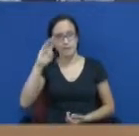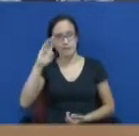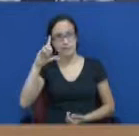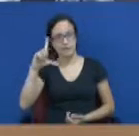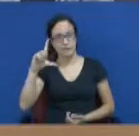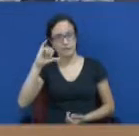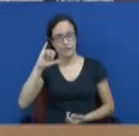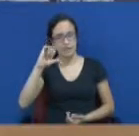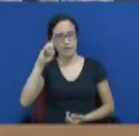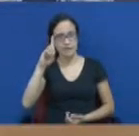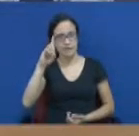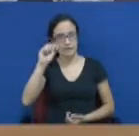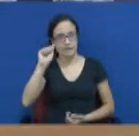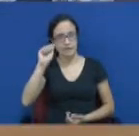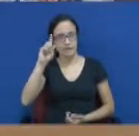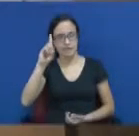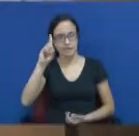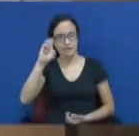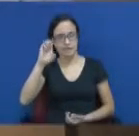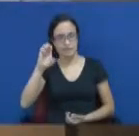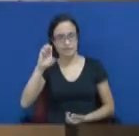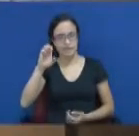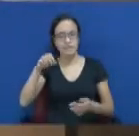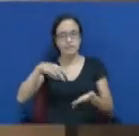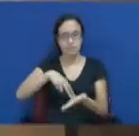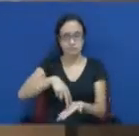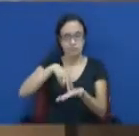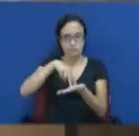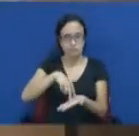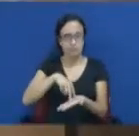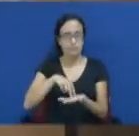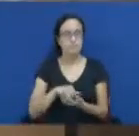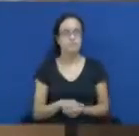vereadores manifestam à minha pessoa, ao sistema que trago.